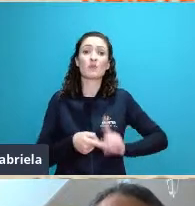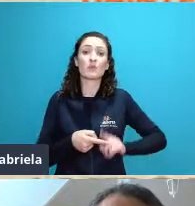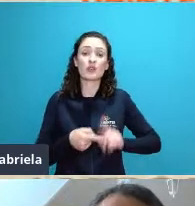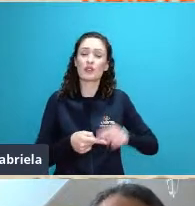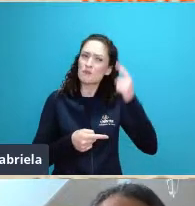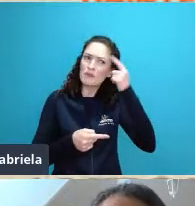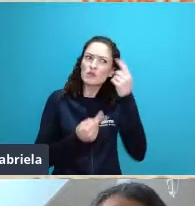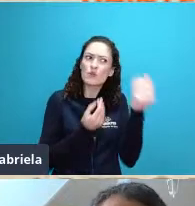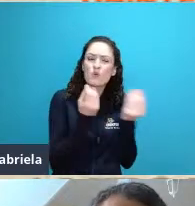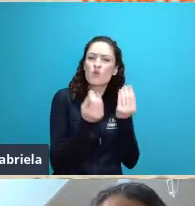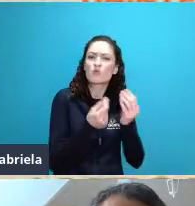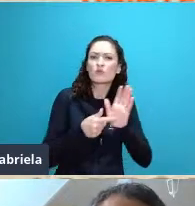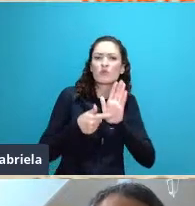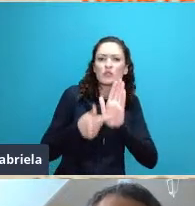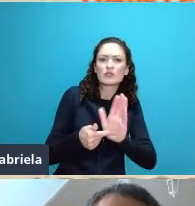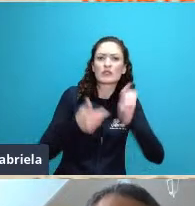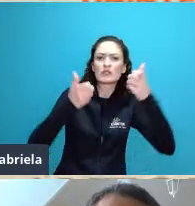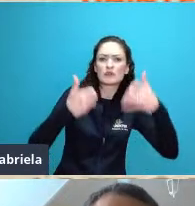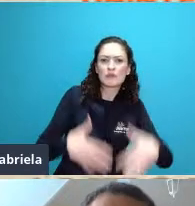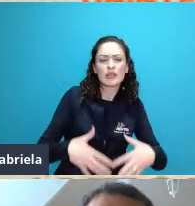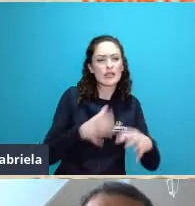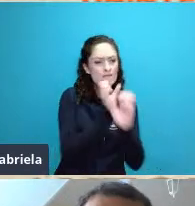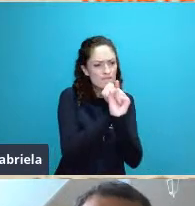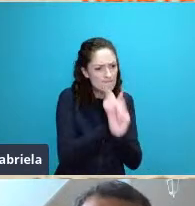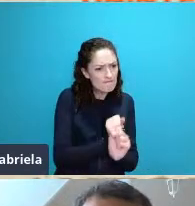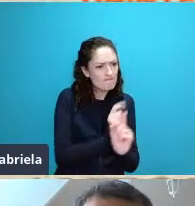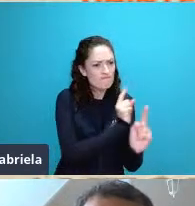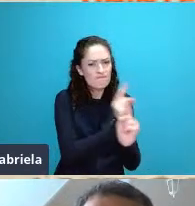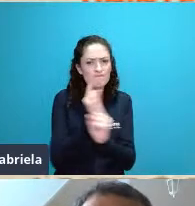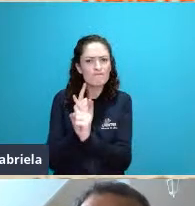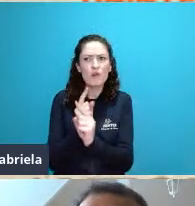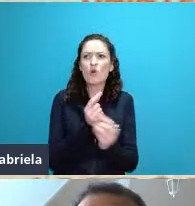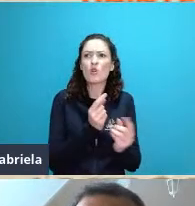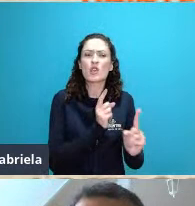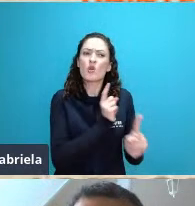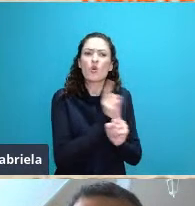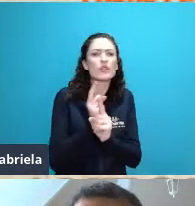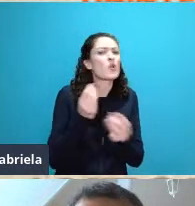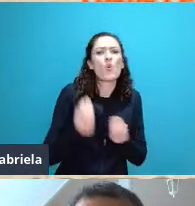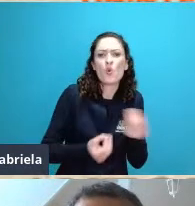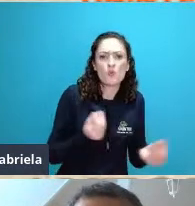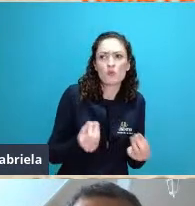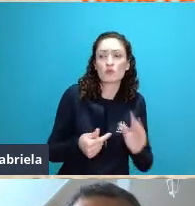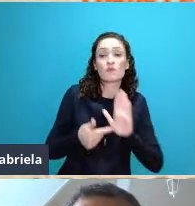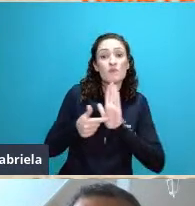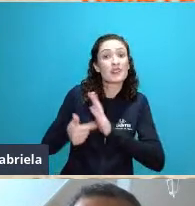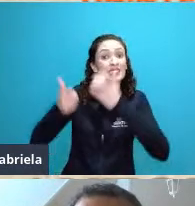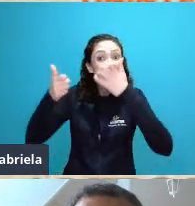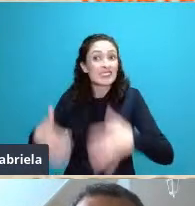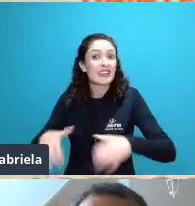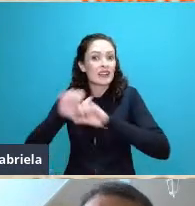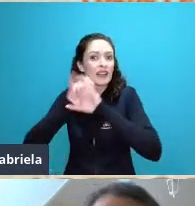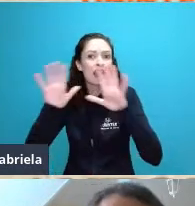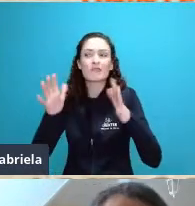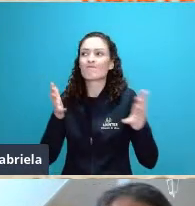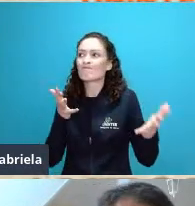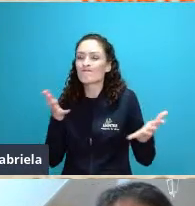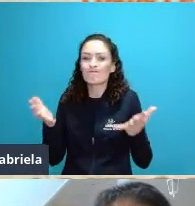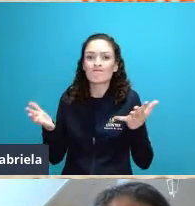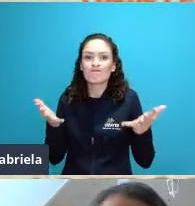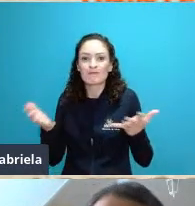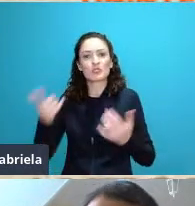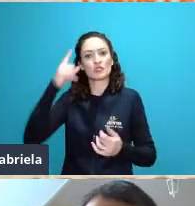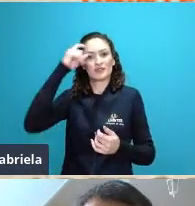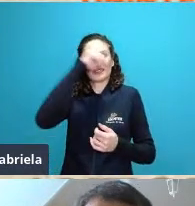diferentes valores obtidos então não que não se conseguia explicar mas aí os trabalhos começaram